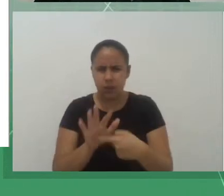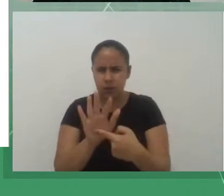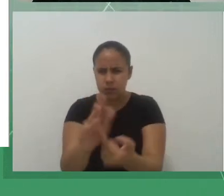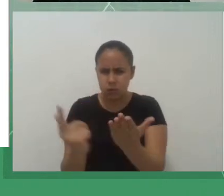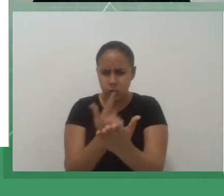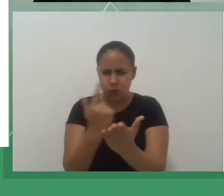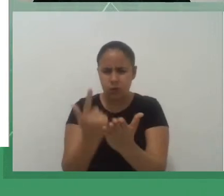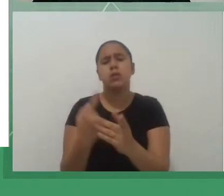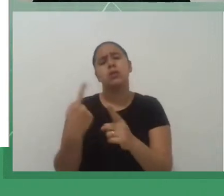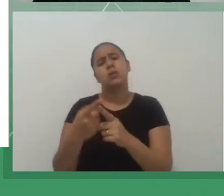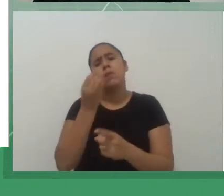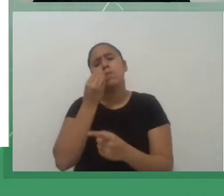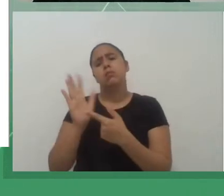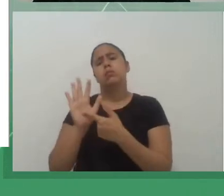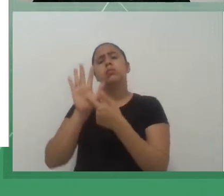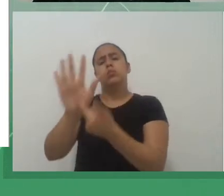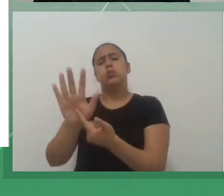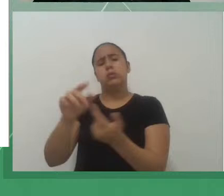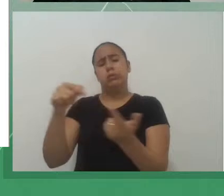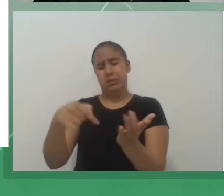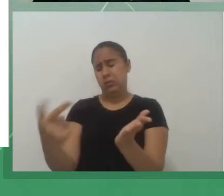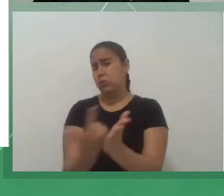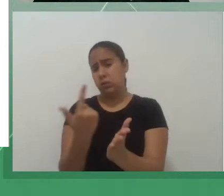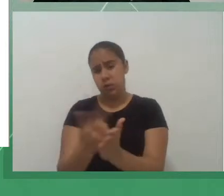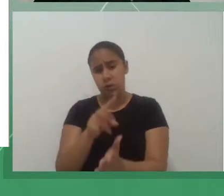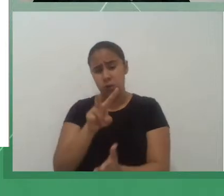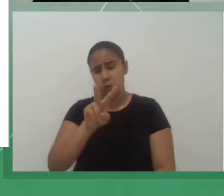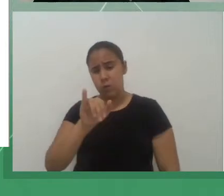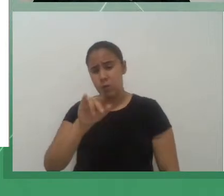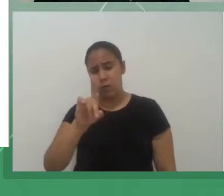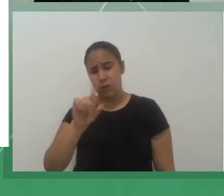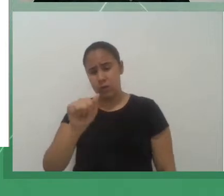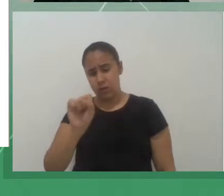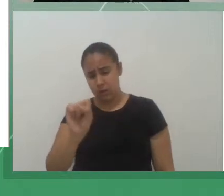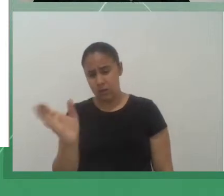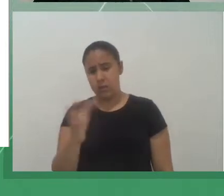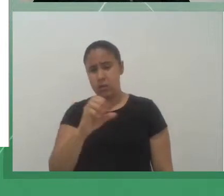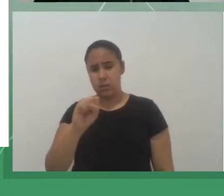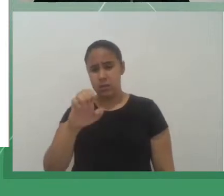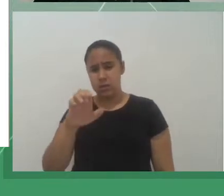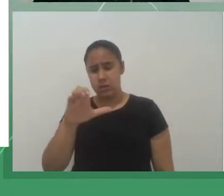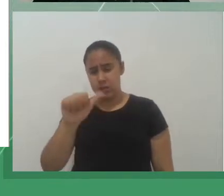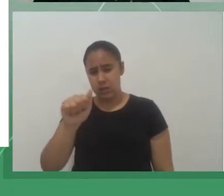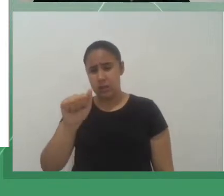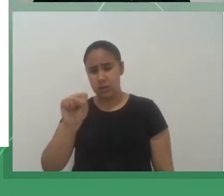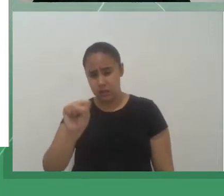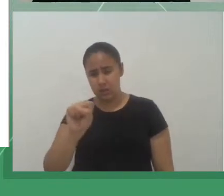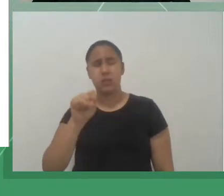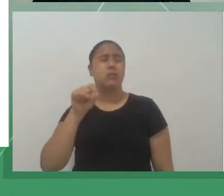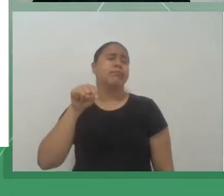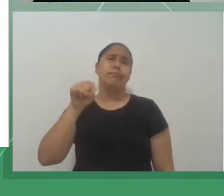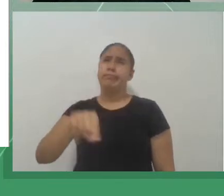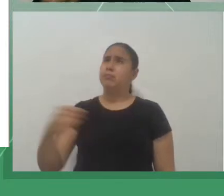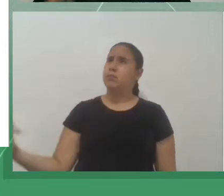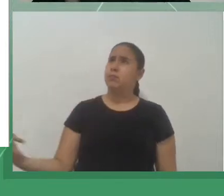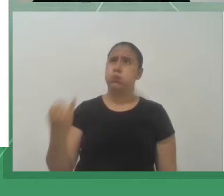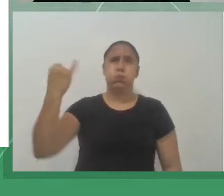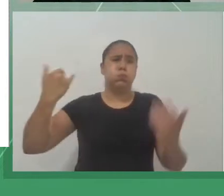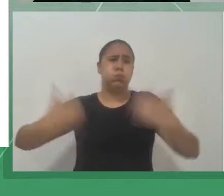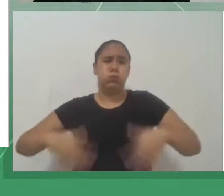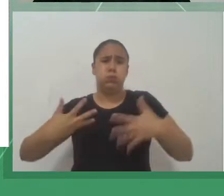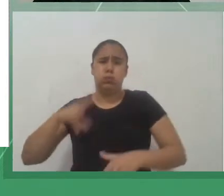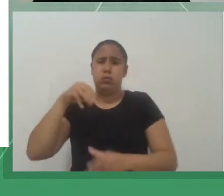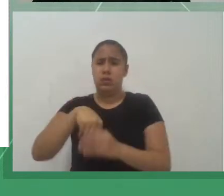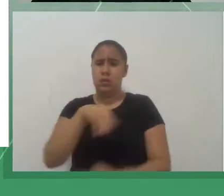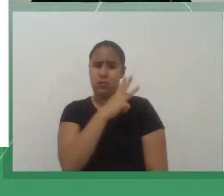literária, né, para os alunos do ensino médio, sobretudo ali, segundo anos e terceiros anos do ensino médio, como possibilidade